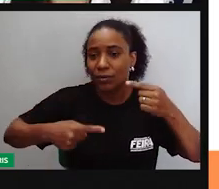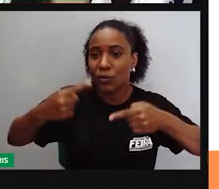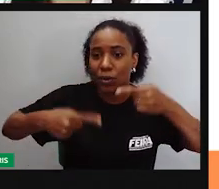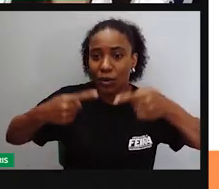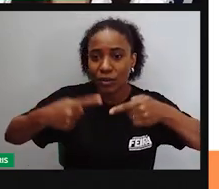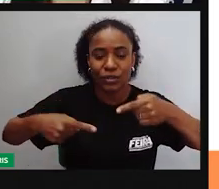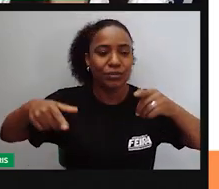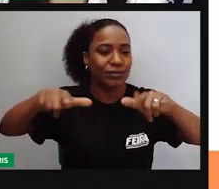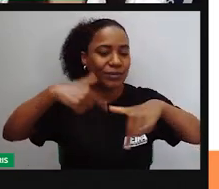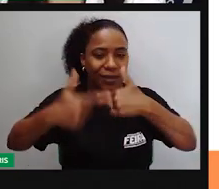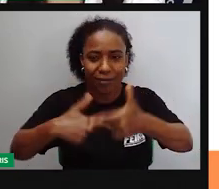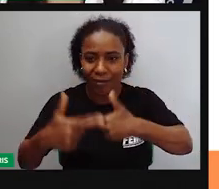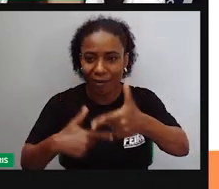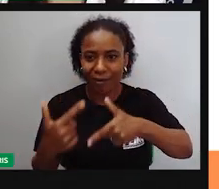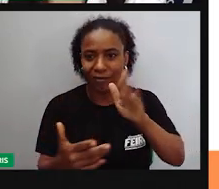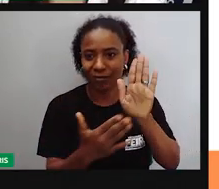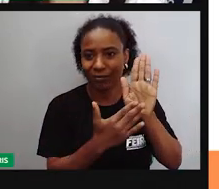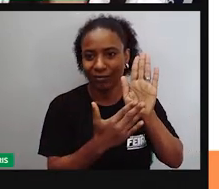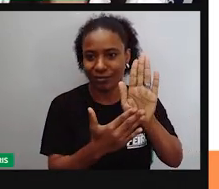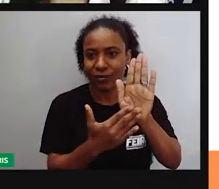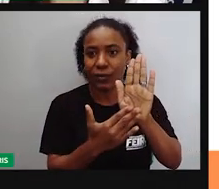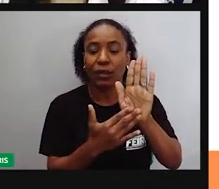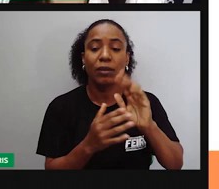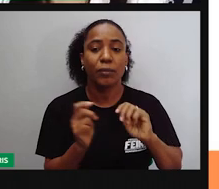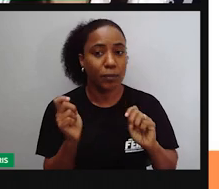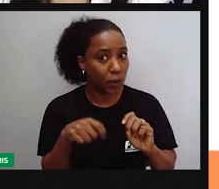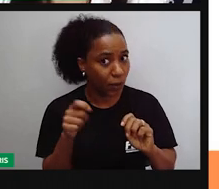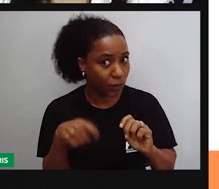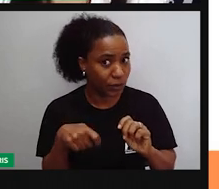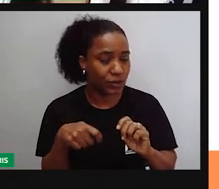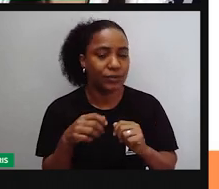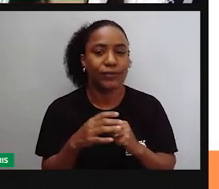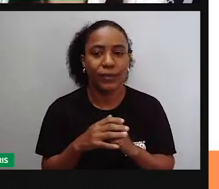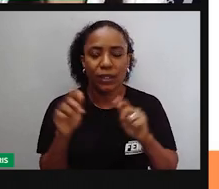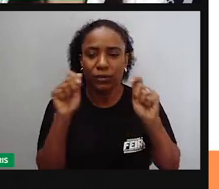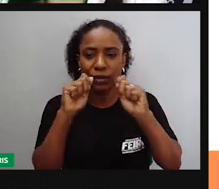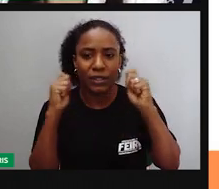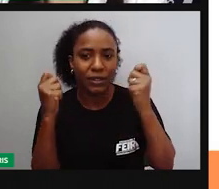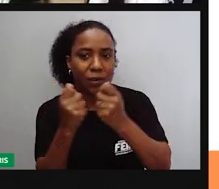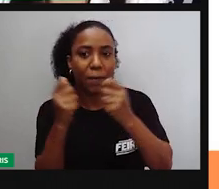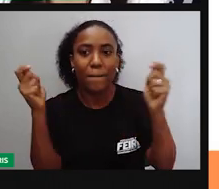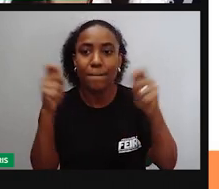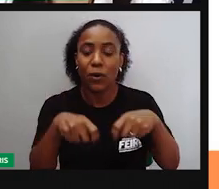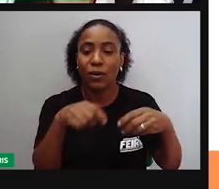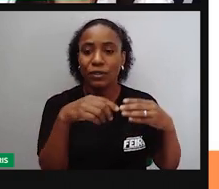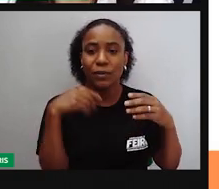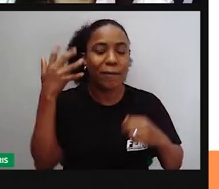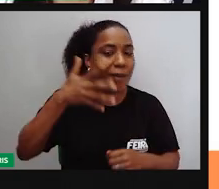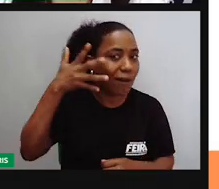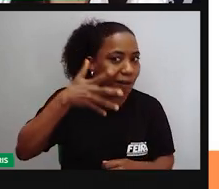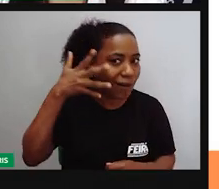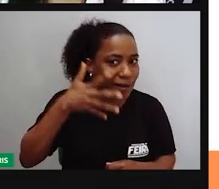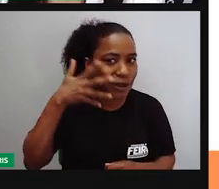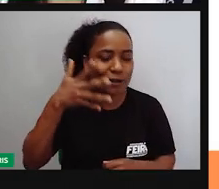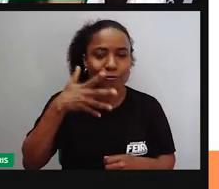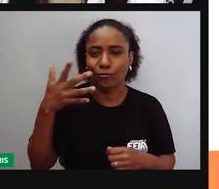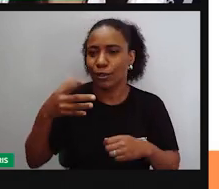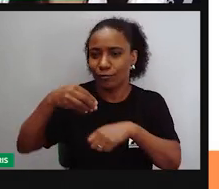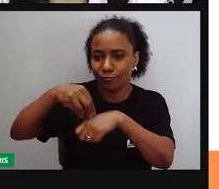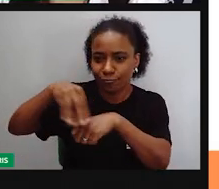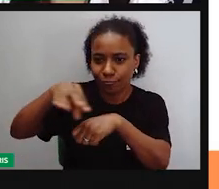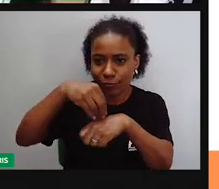públicos a serem atendidos, né? As associações, elas podem trazer aí palestras informativas,